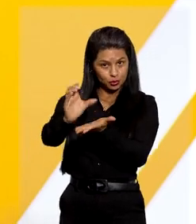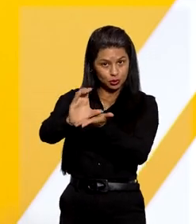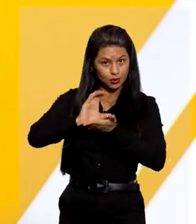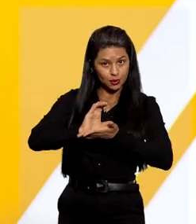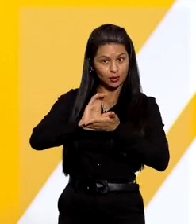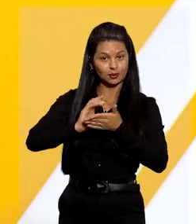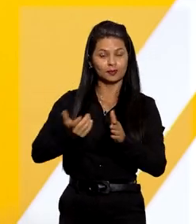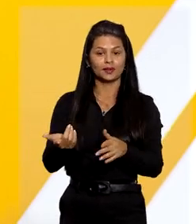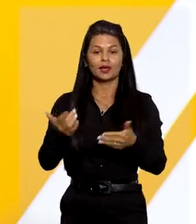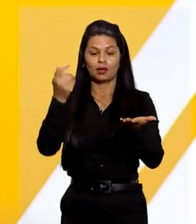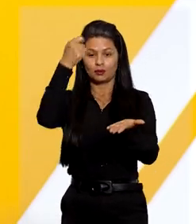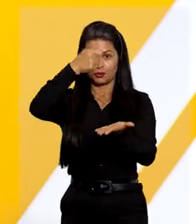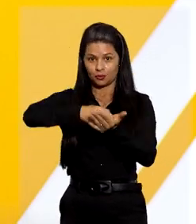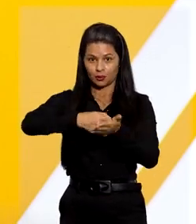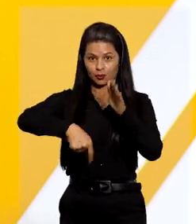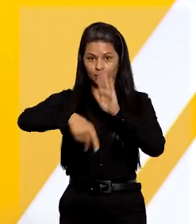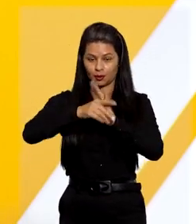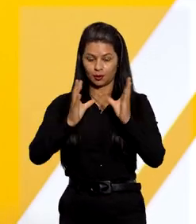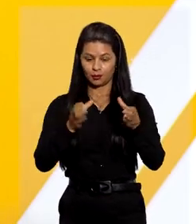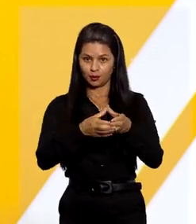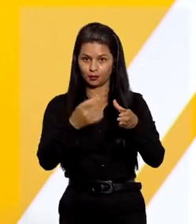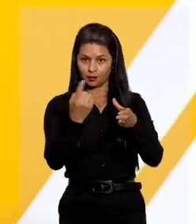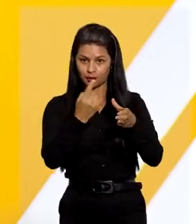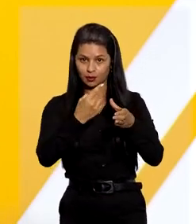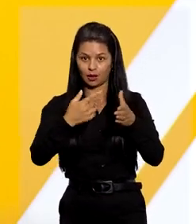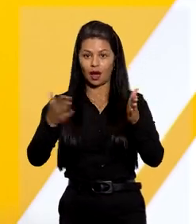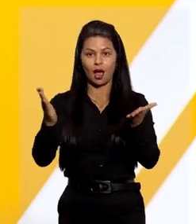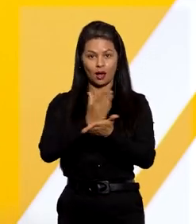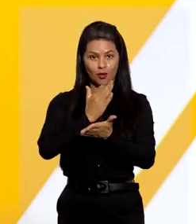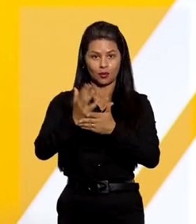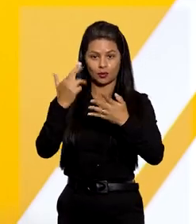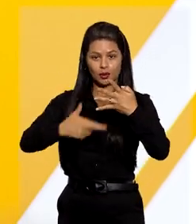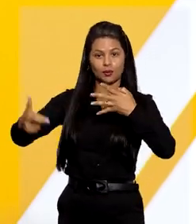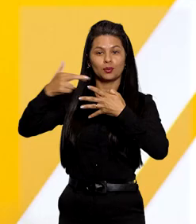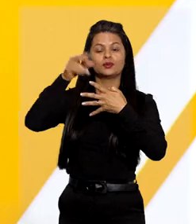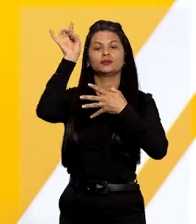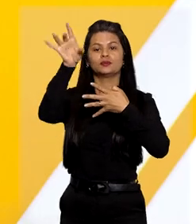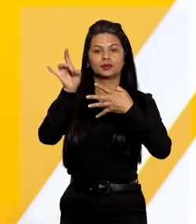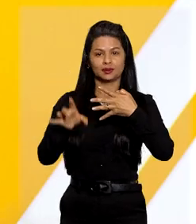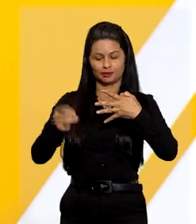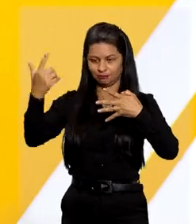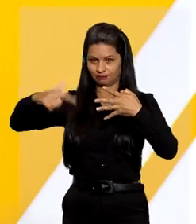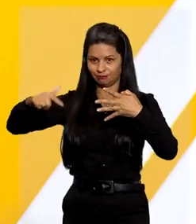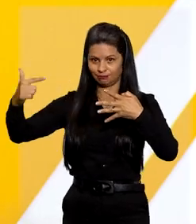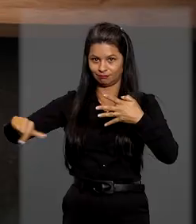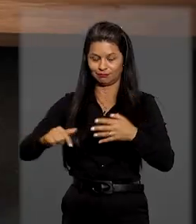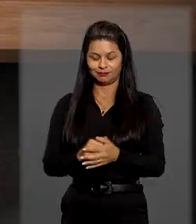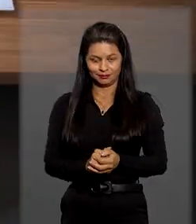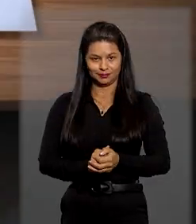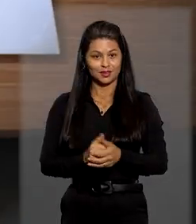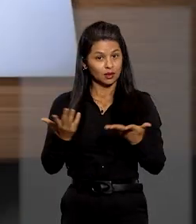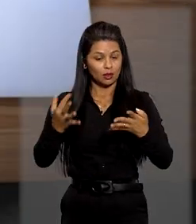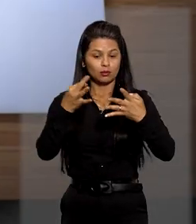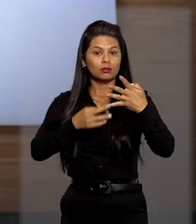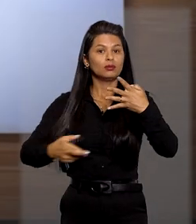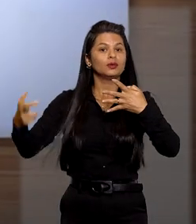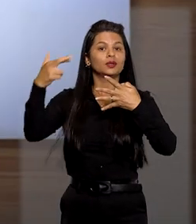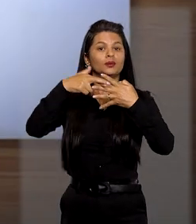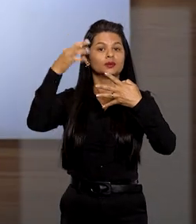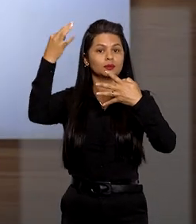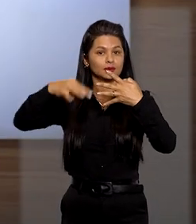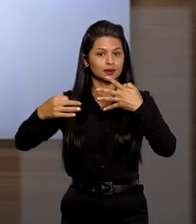foi firmado pela primeira sessão sobre o rito dos recursos especiais repetitivos. O recurso